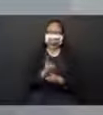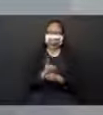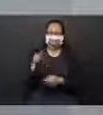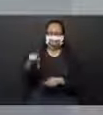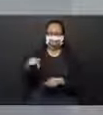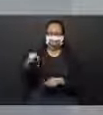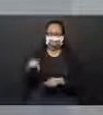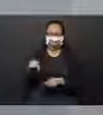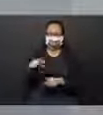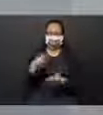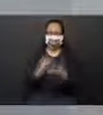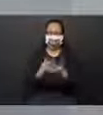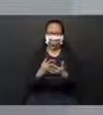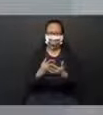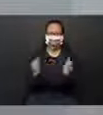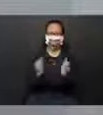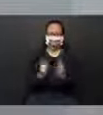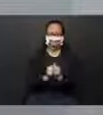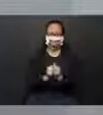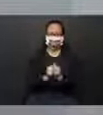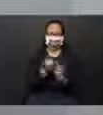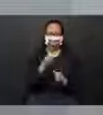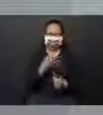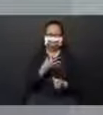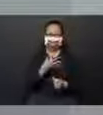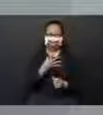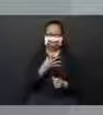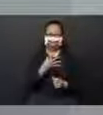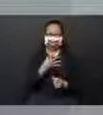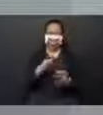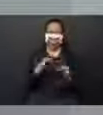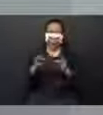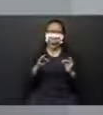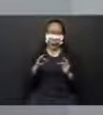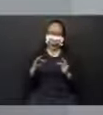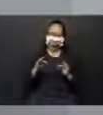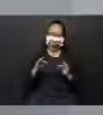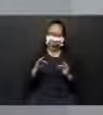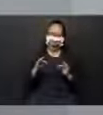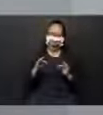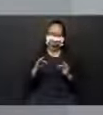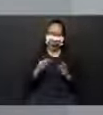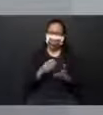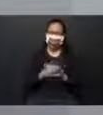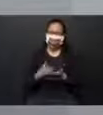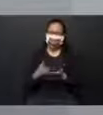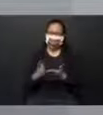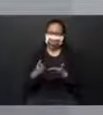juntos. Tudo bem? Preparados? Vamos lá para a aula de hoje!